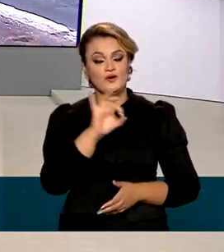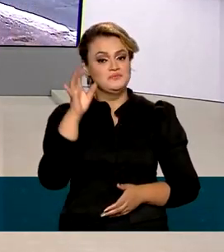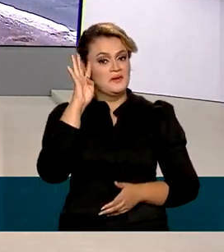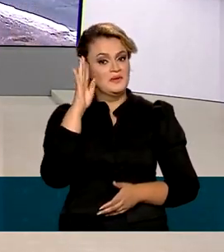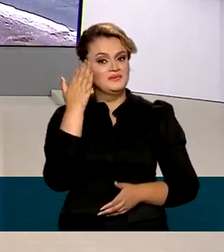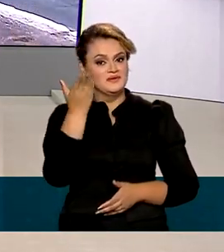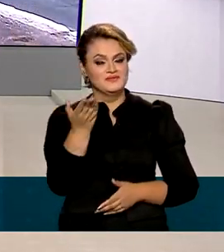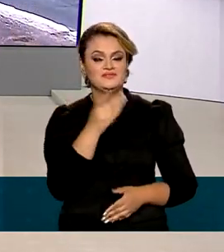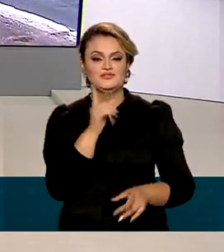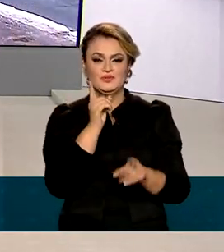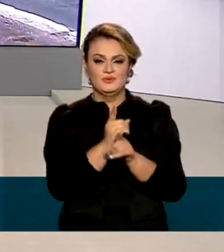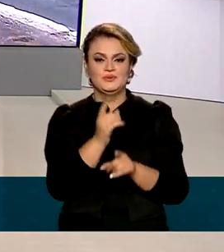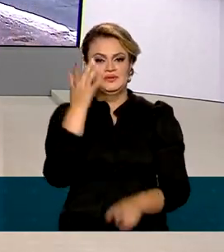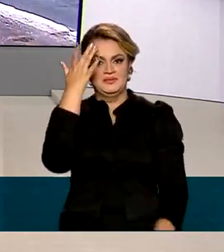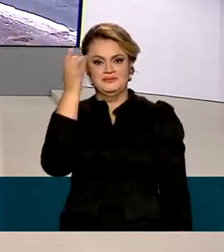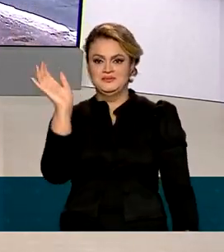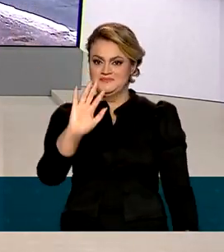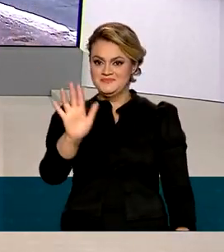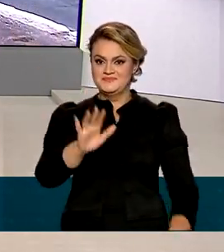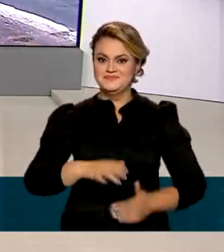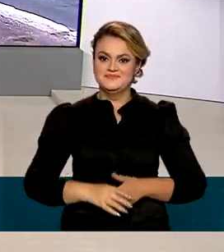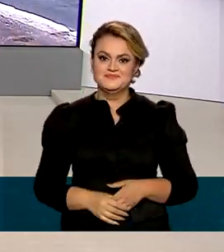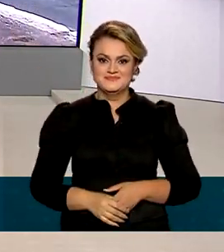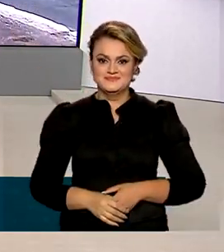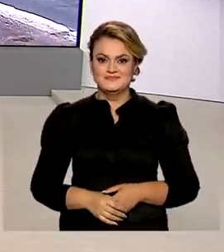quarta-feira para você. Até amanhã.